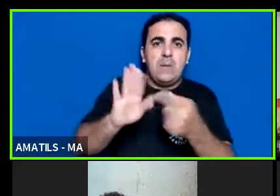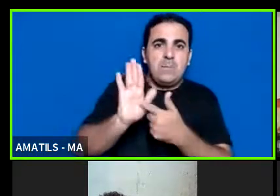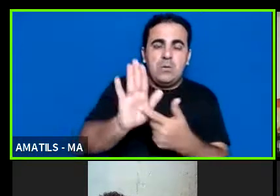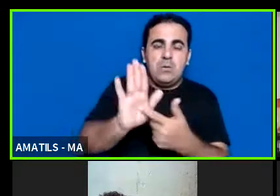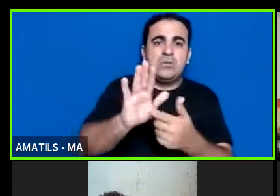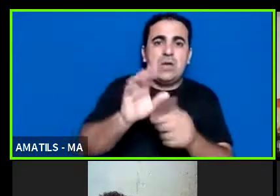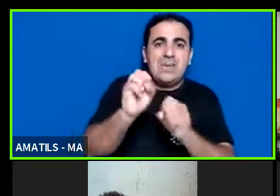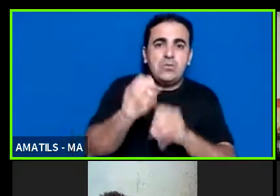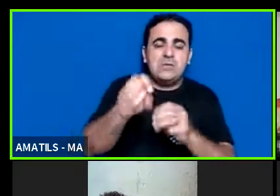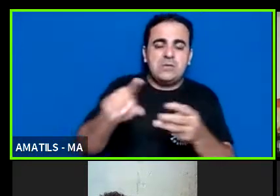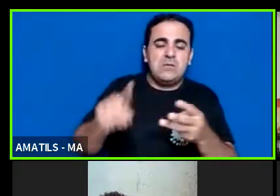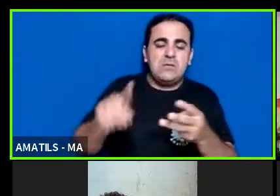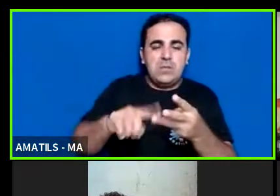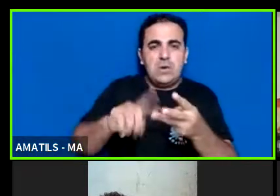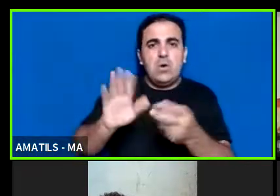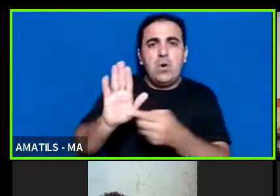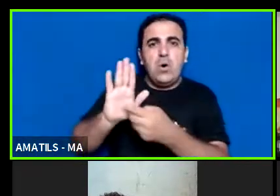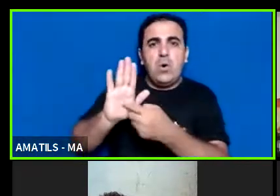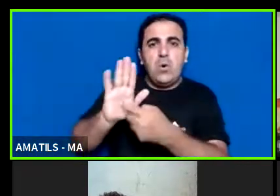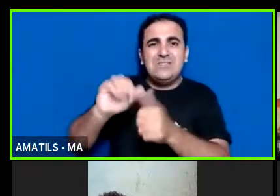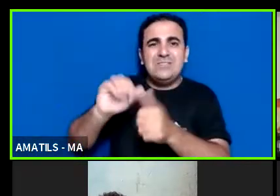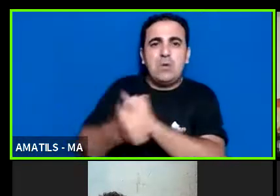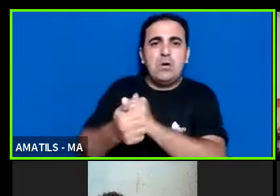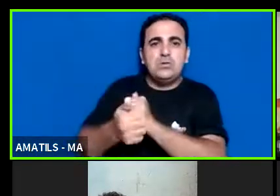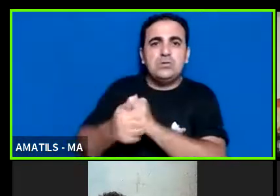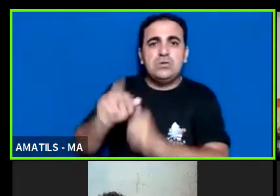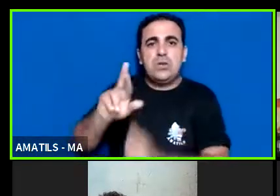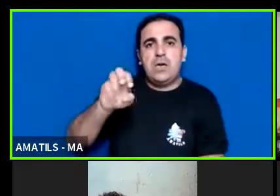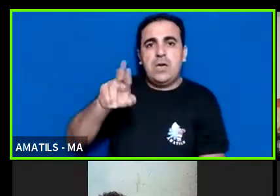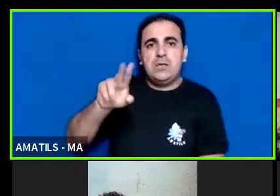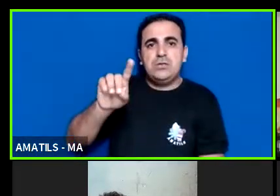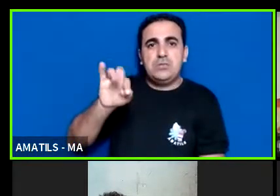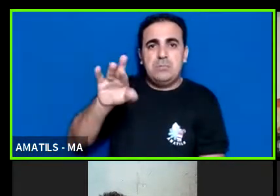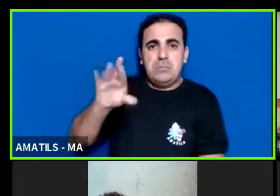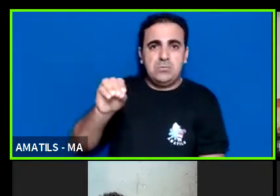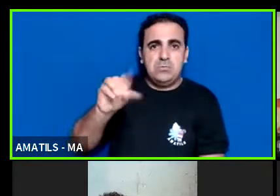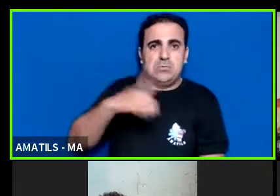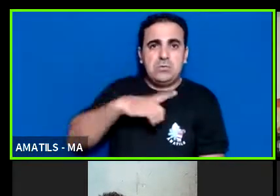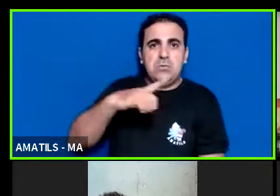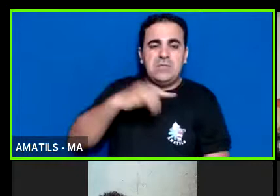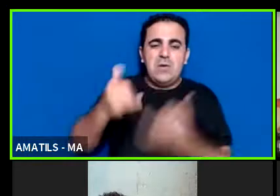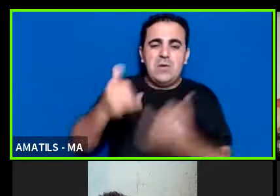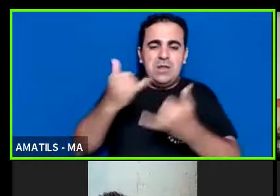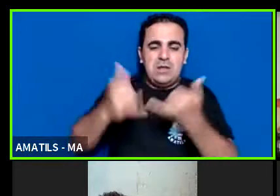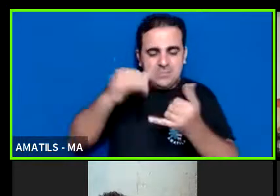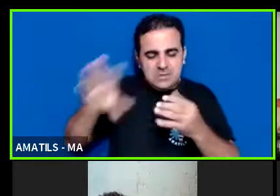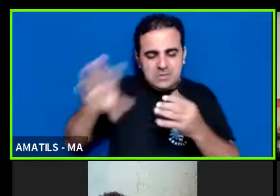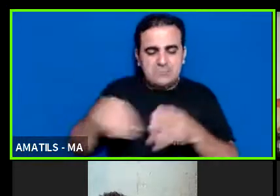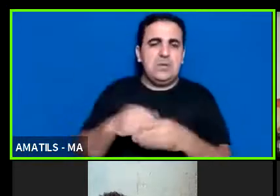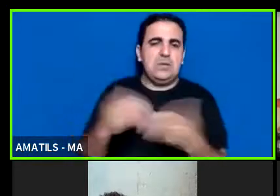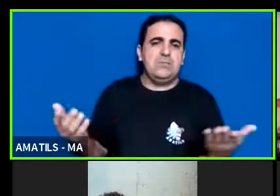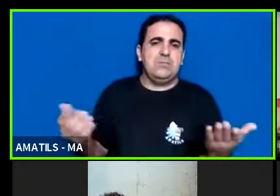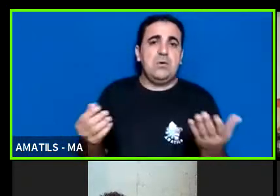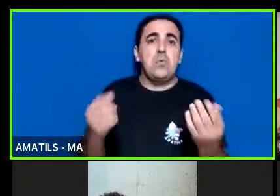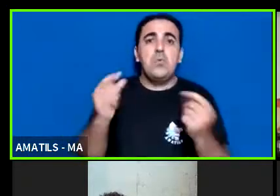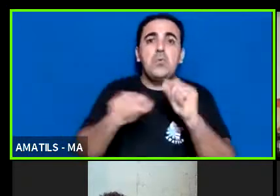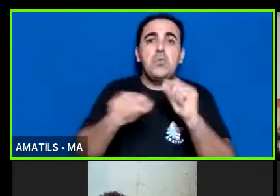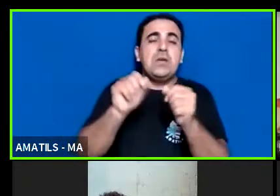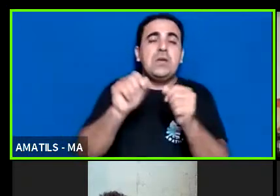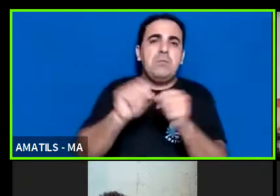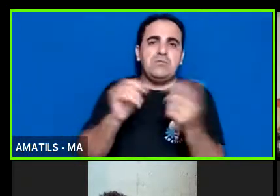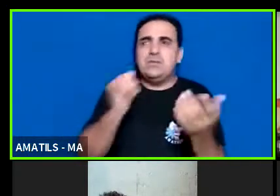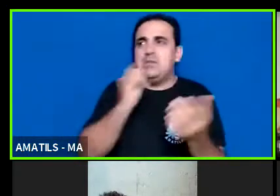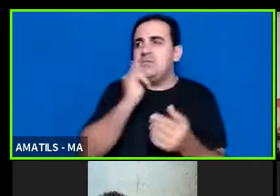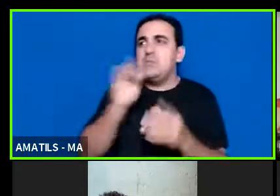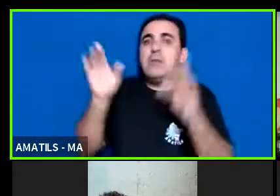educacional ou manifestação esportiva de rendimento né o lazer está implícito nisso né o que que eu posso fazer para uma pessoa com